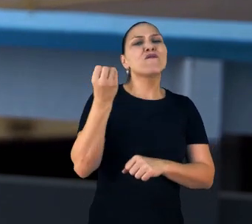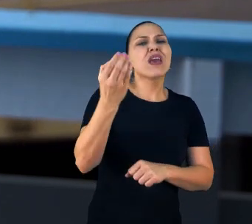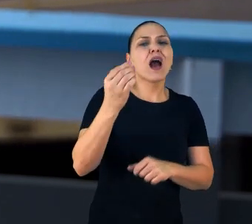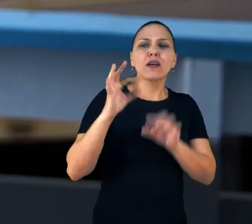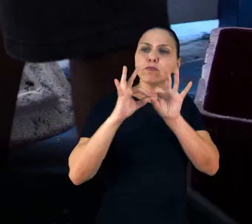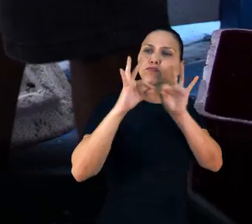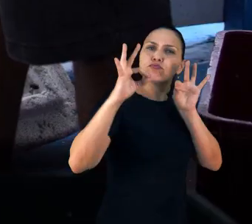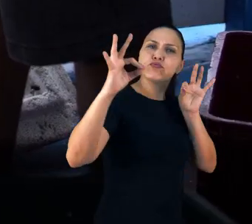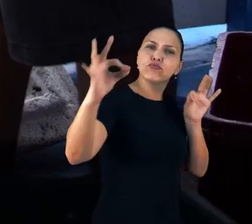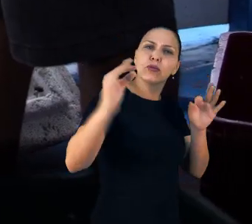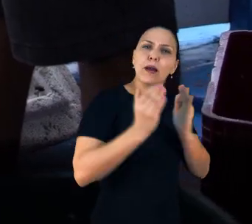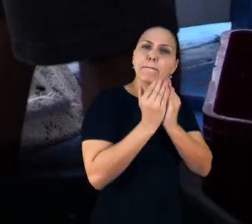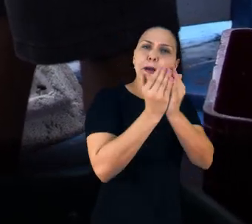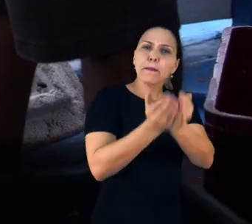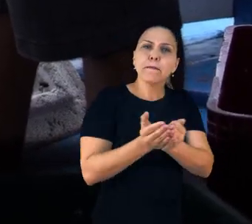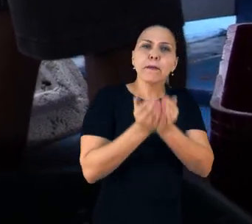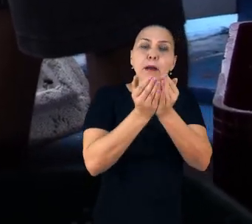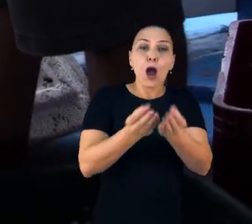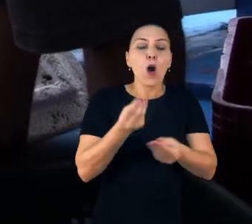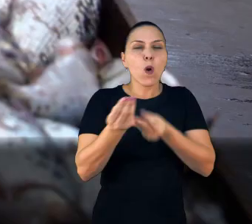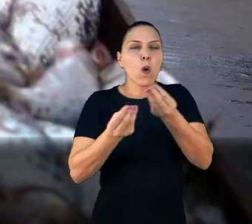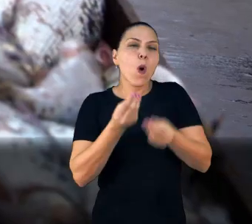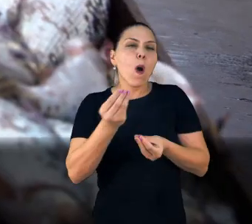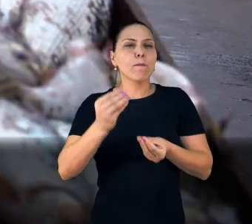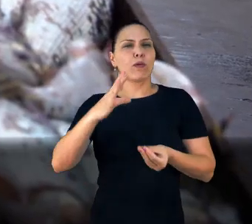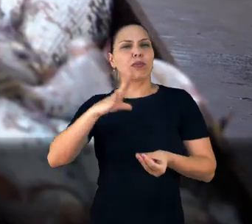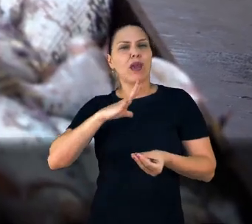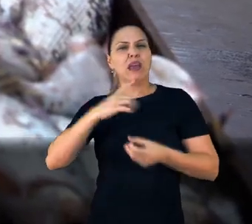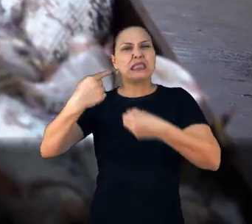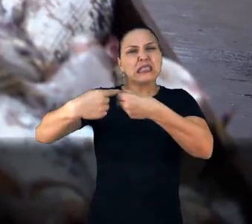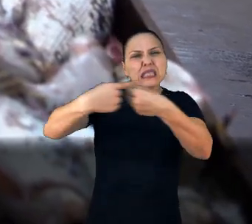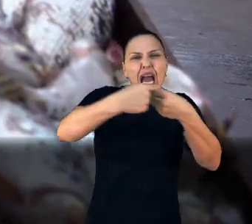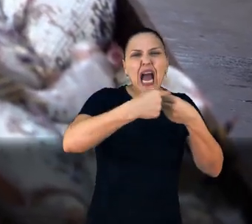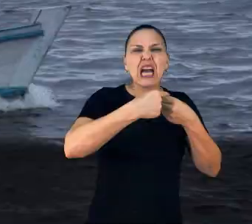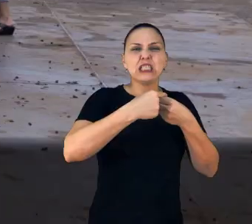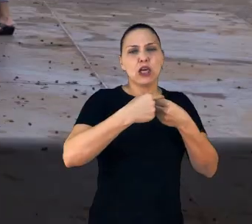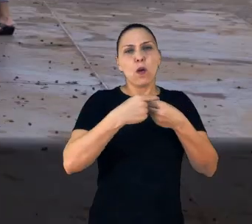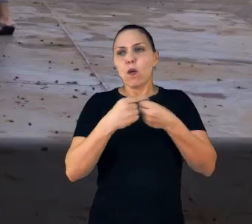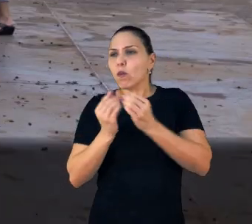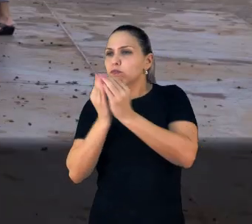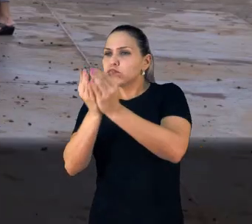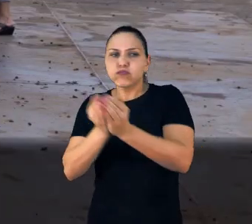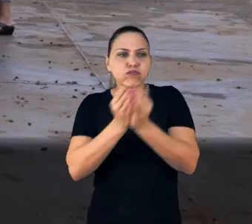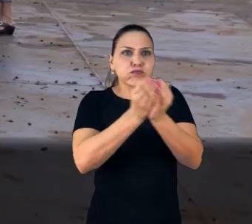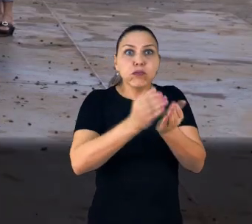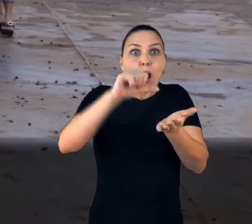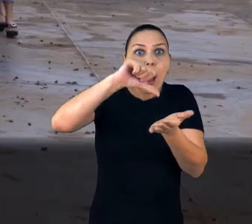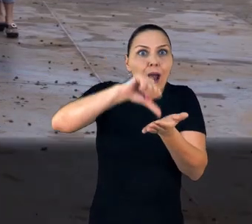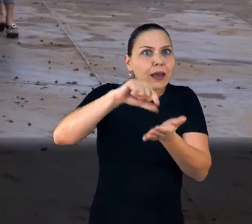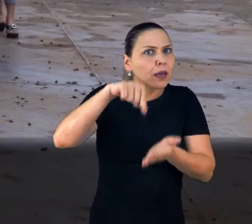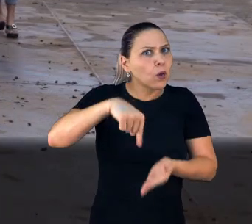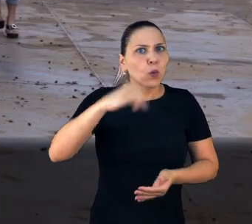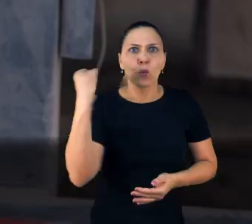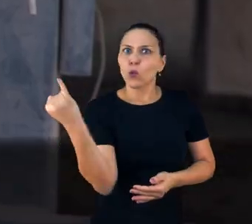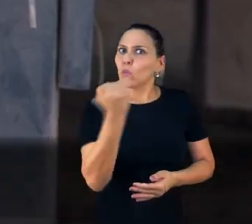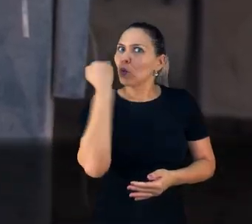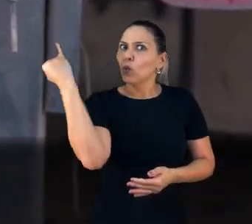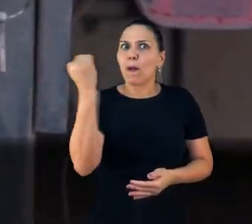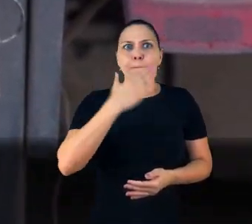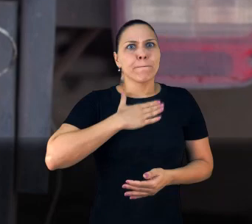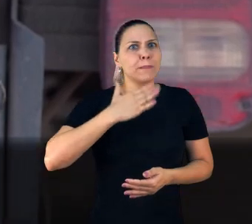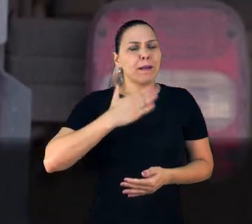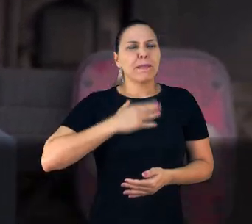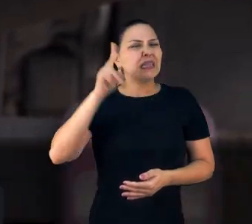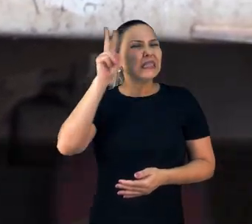Manacapuru. Passo na cidade de Anamã também. E esse porto para mim é muito útil. Eu venho de Anuri